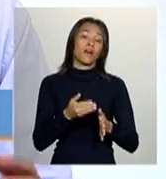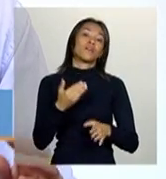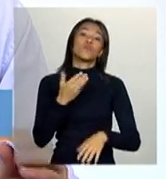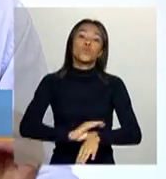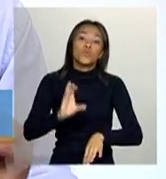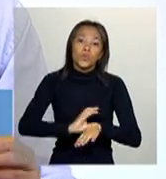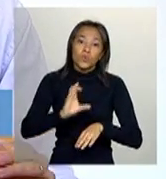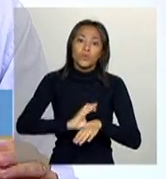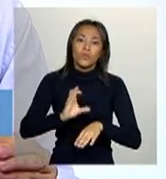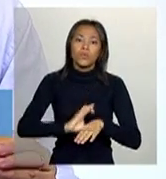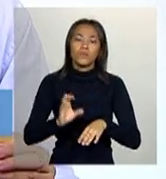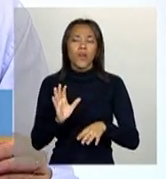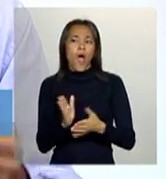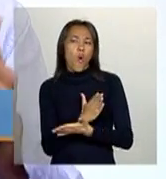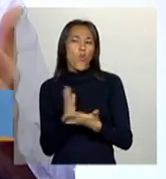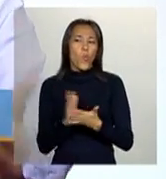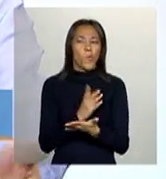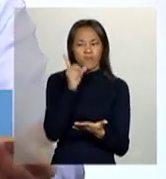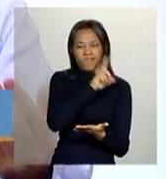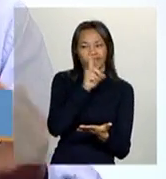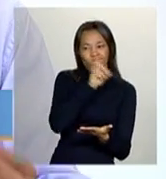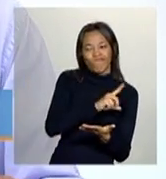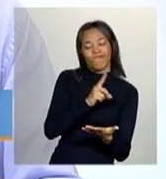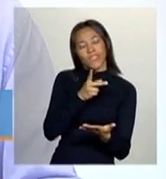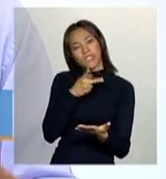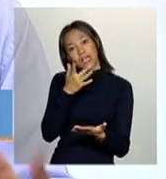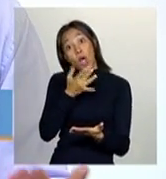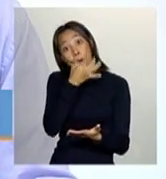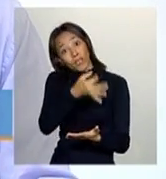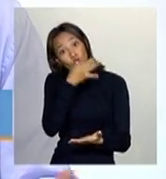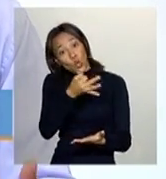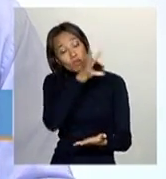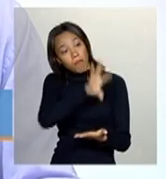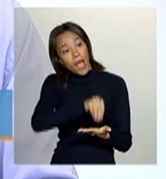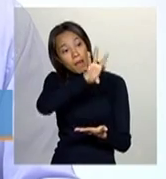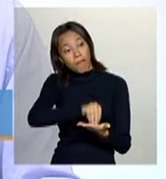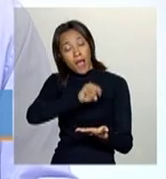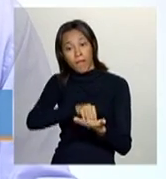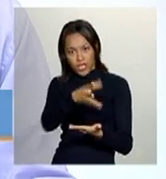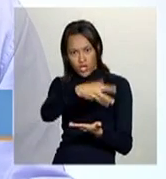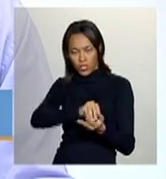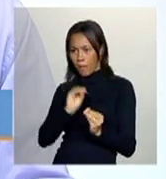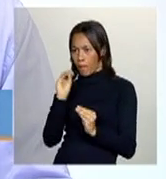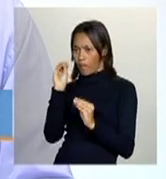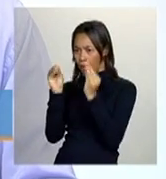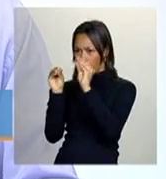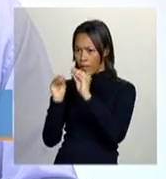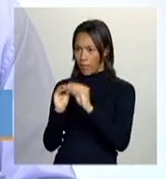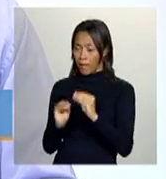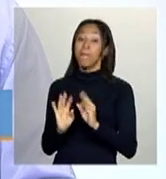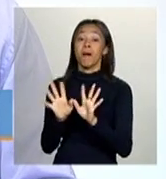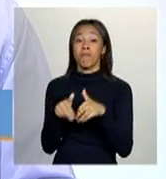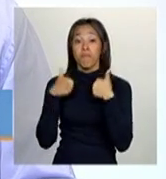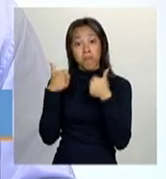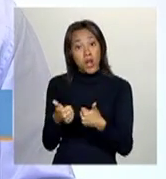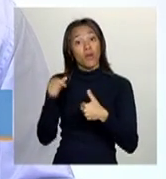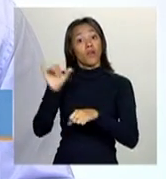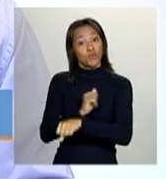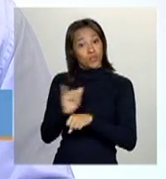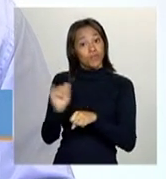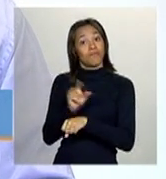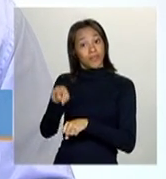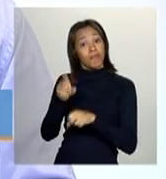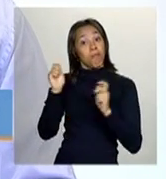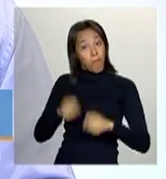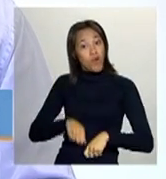algumas inconsistências, assim, o pessoal... Dicas, né? Então, já estamos melhorando. A gente acredita que já seja uma ferramenta que já possa ser